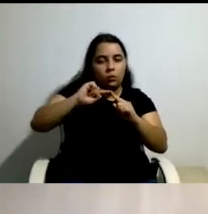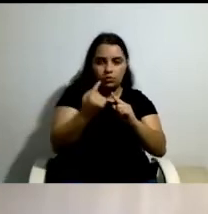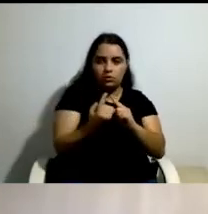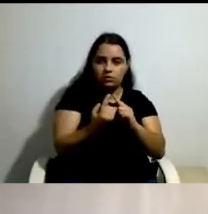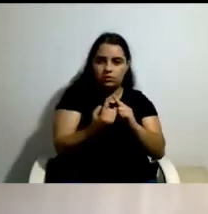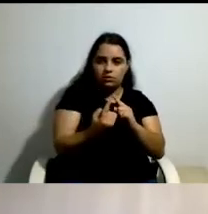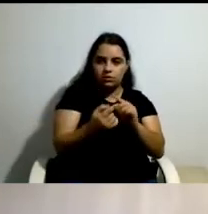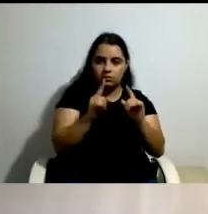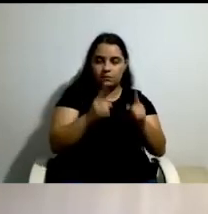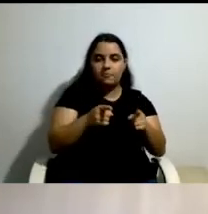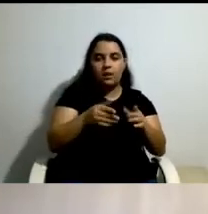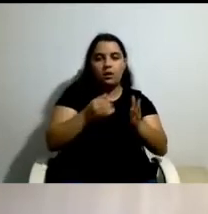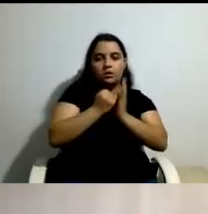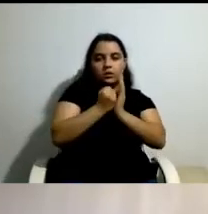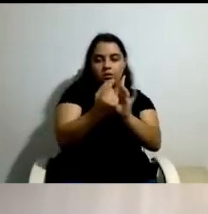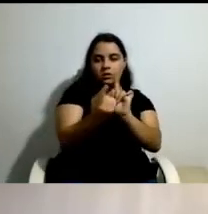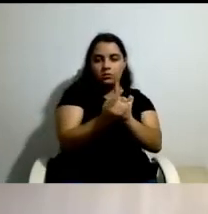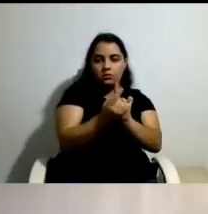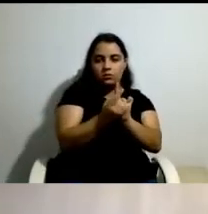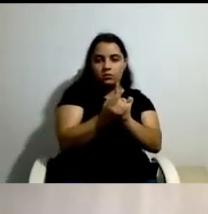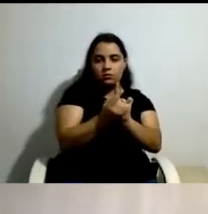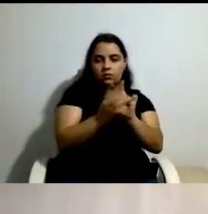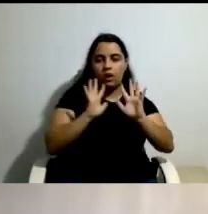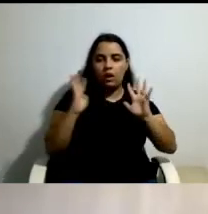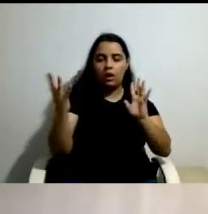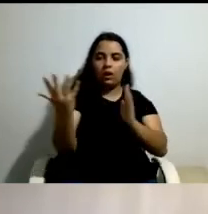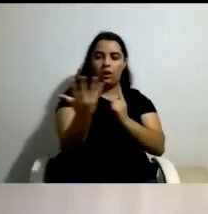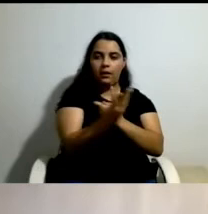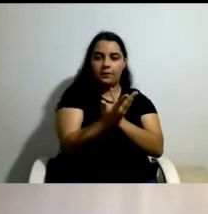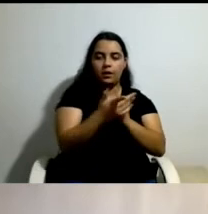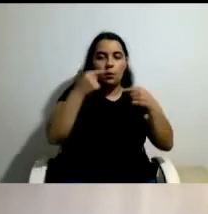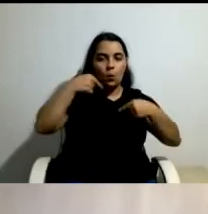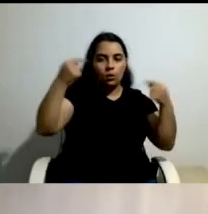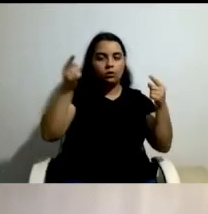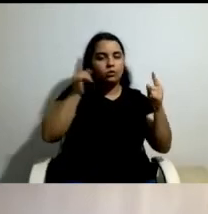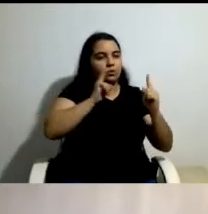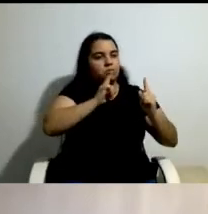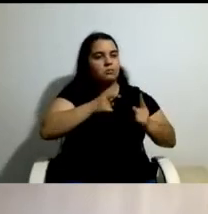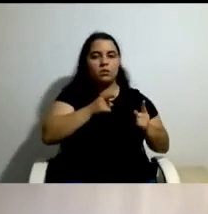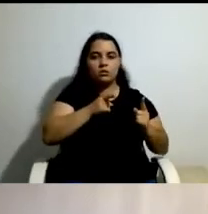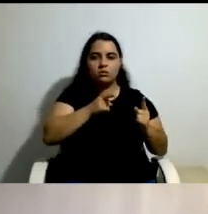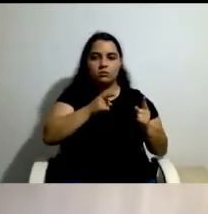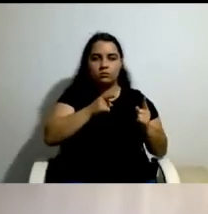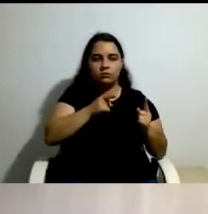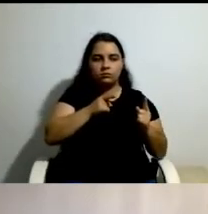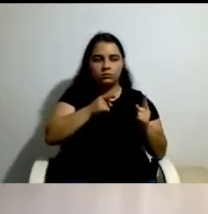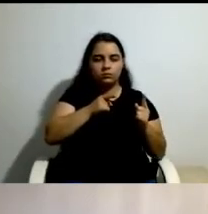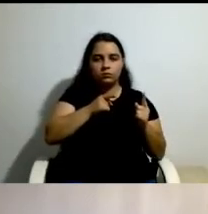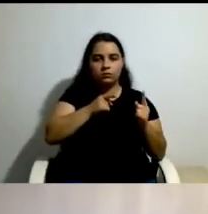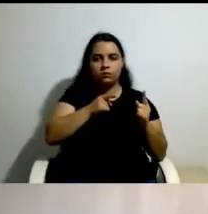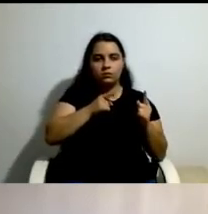assistência pessoal a ambientes públicos, e portanto ela começou por ser